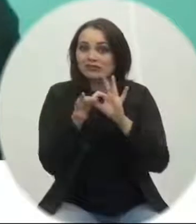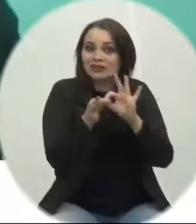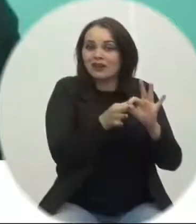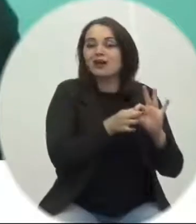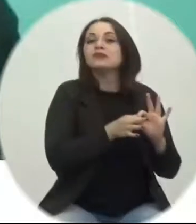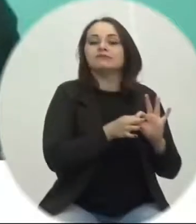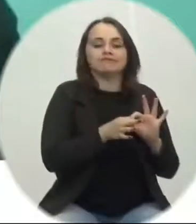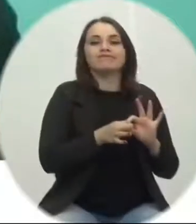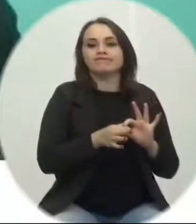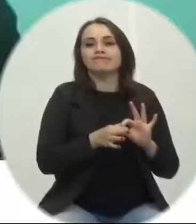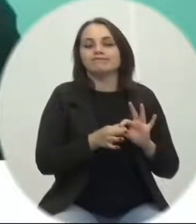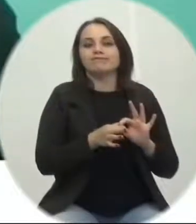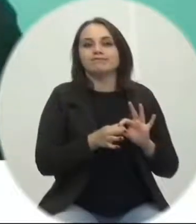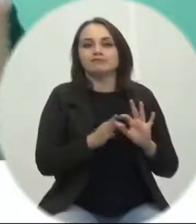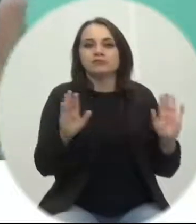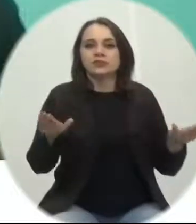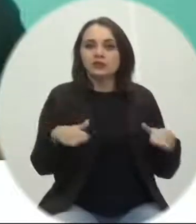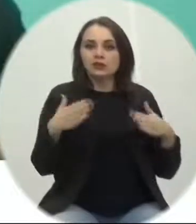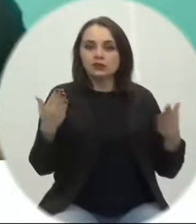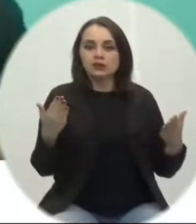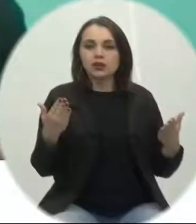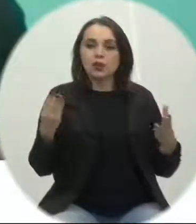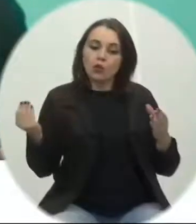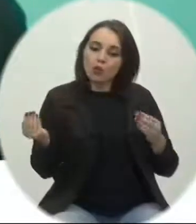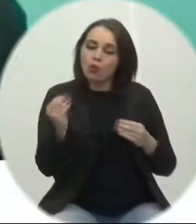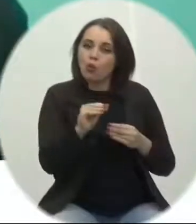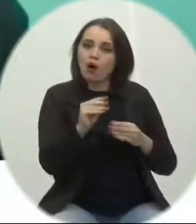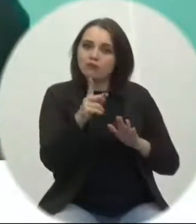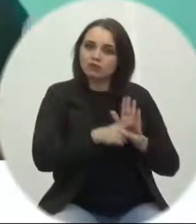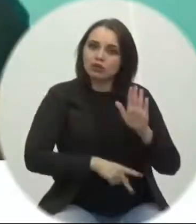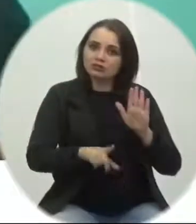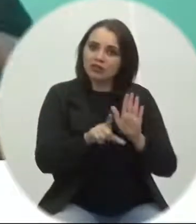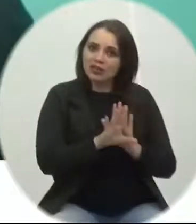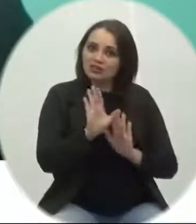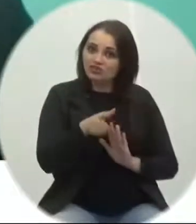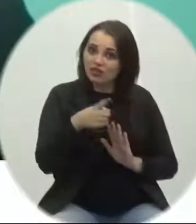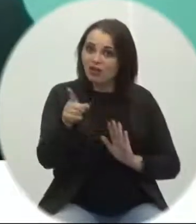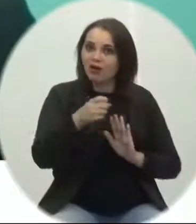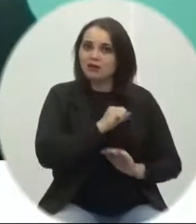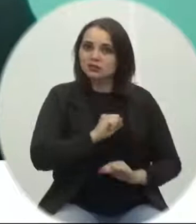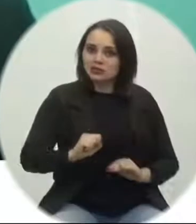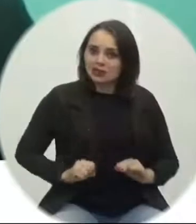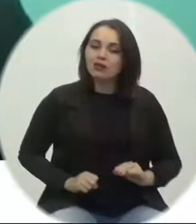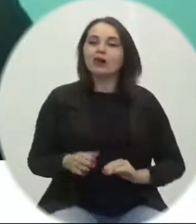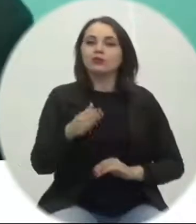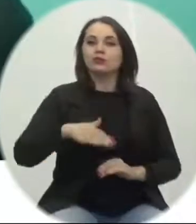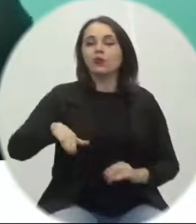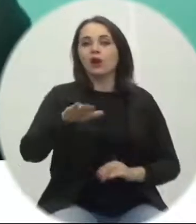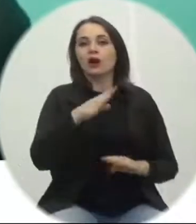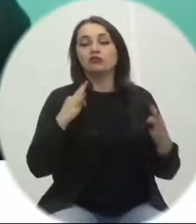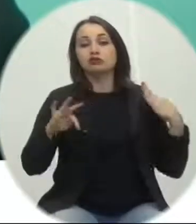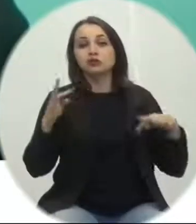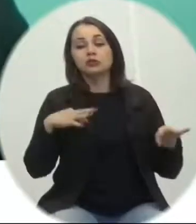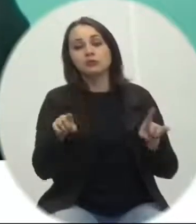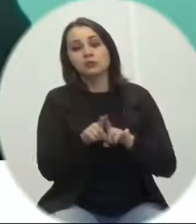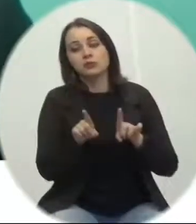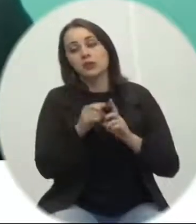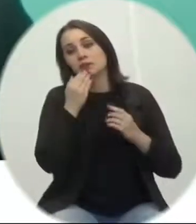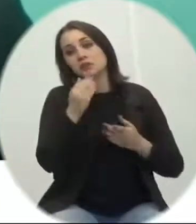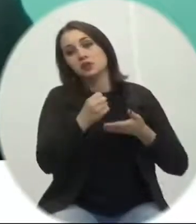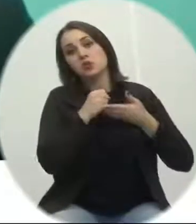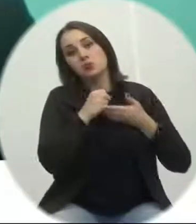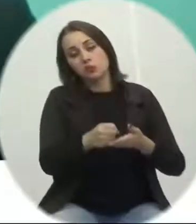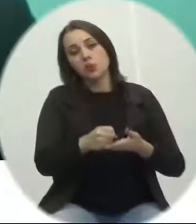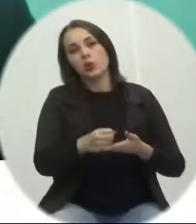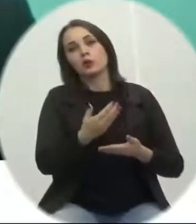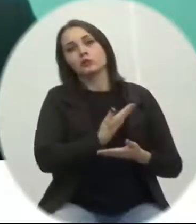ao setor de turismo então acrescentar nesse PL que já está no Senado o setor de turismo também e pedir o apoio dos